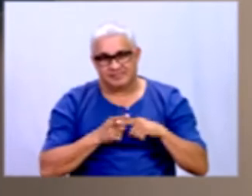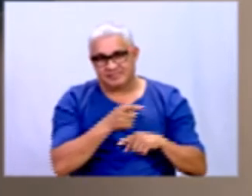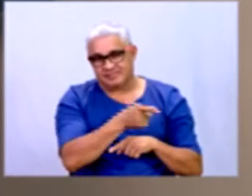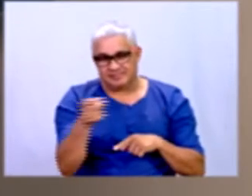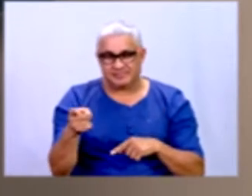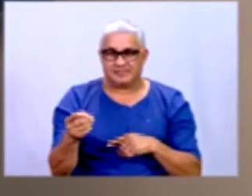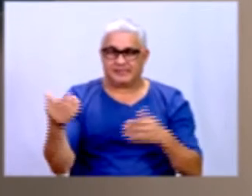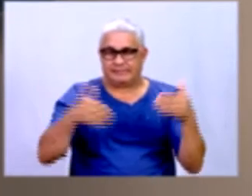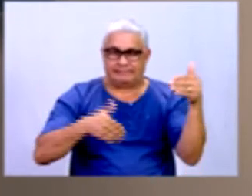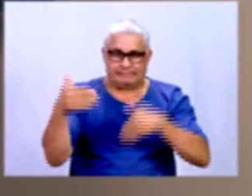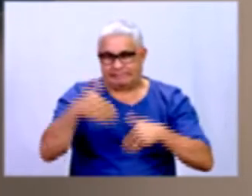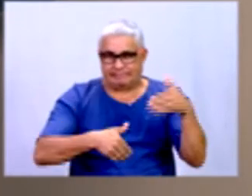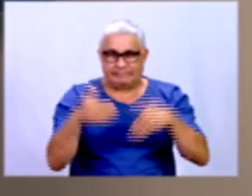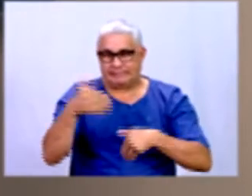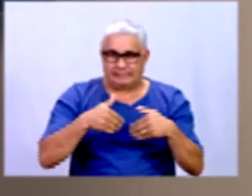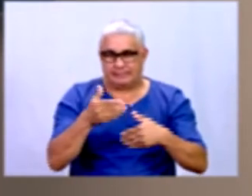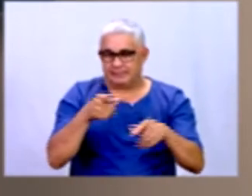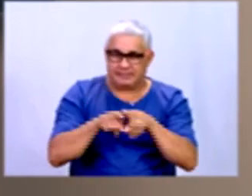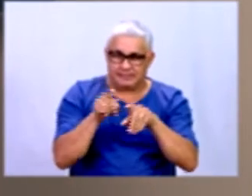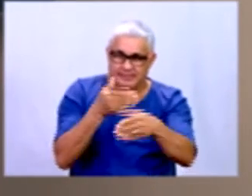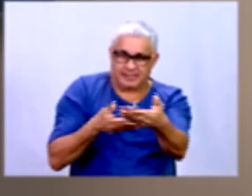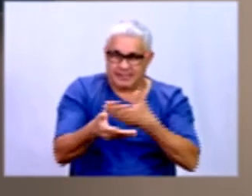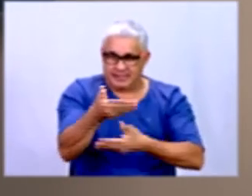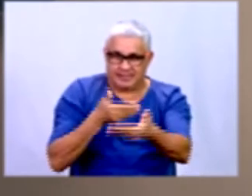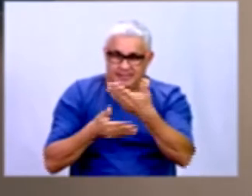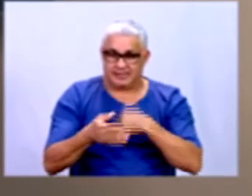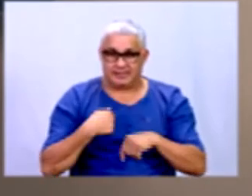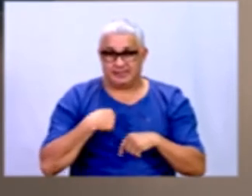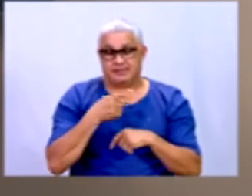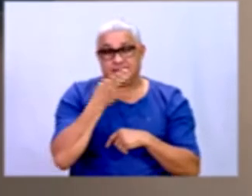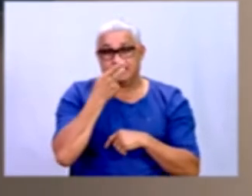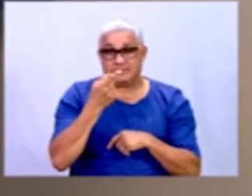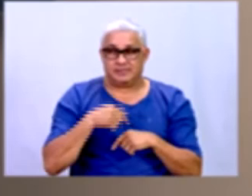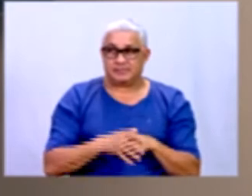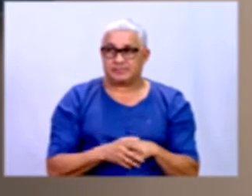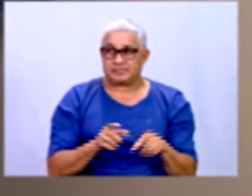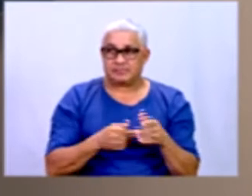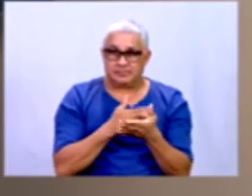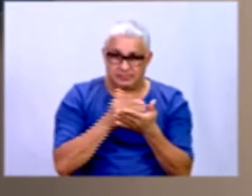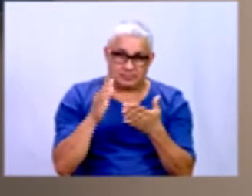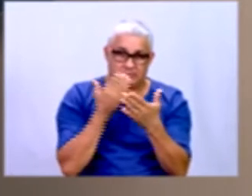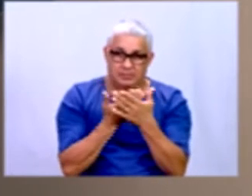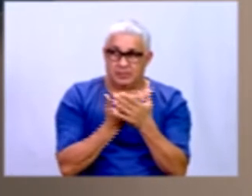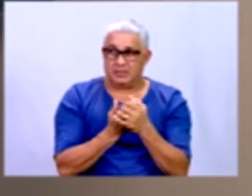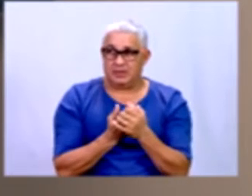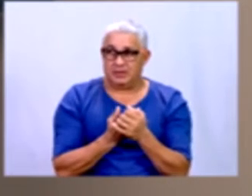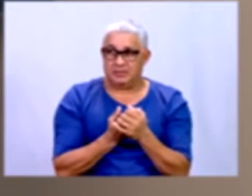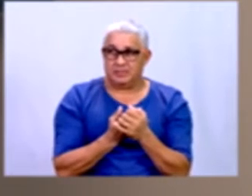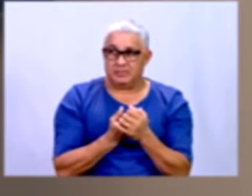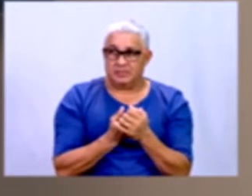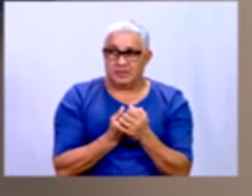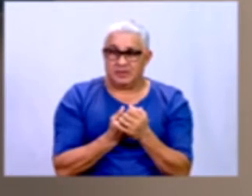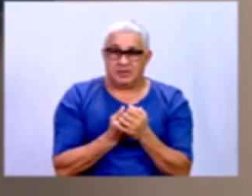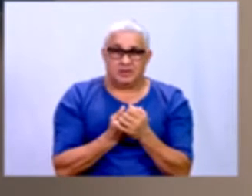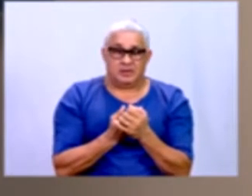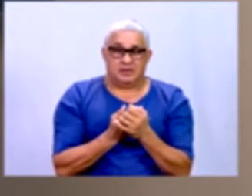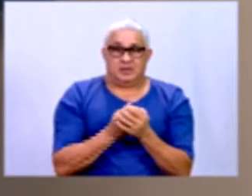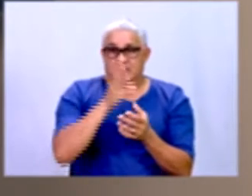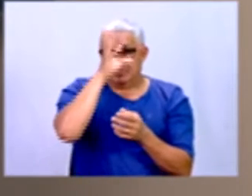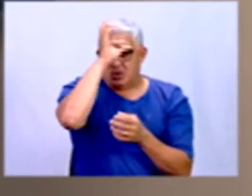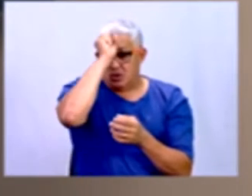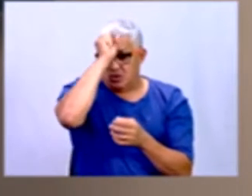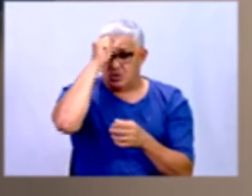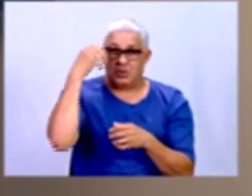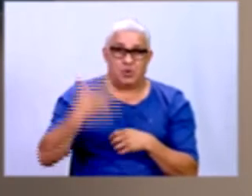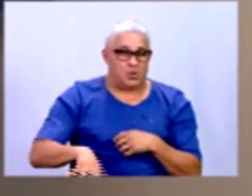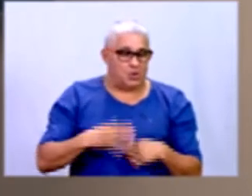estão participando, estão interagindo aqui com a gente, porque é o que eu falei no começo da nossa aula, enriquece muito as nossas aulas,